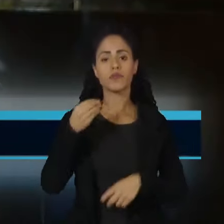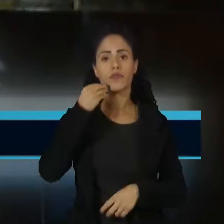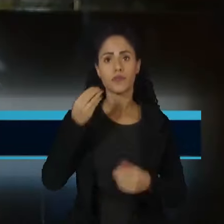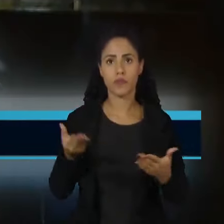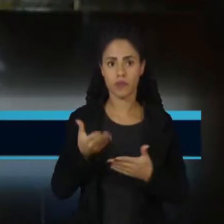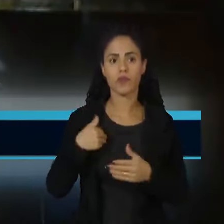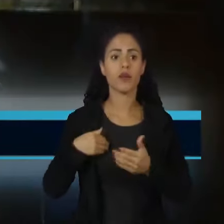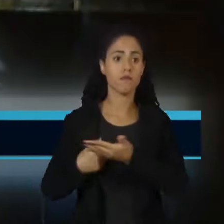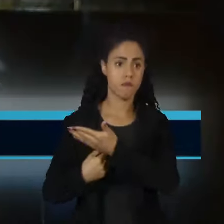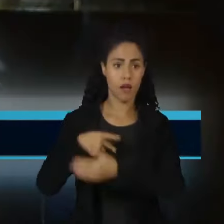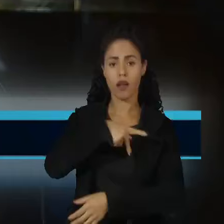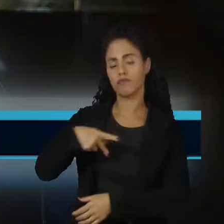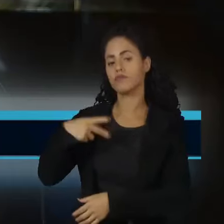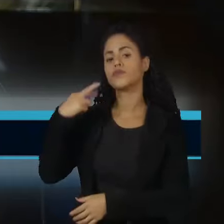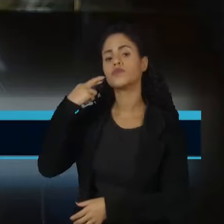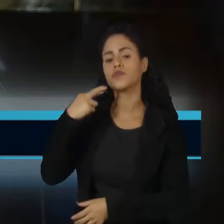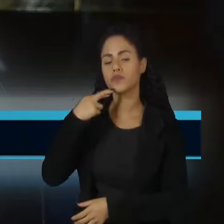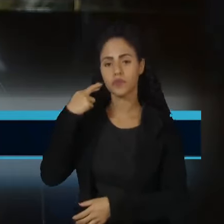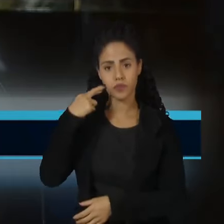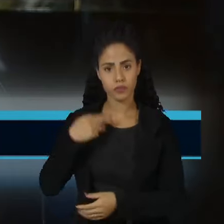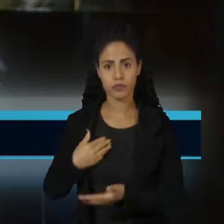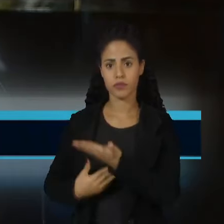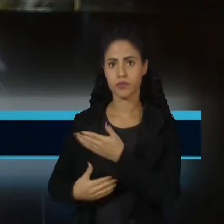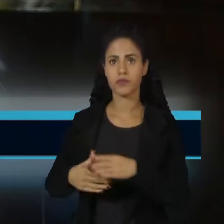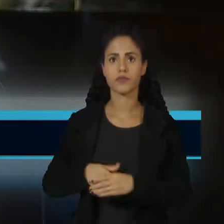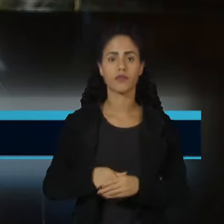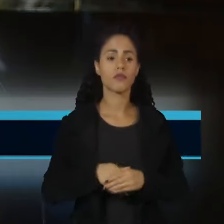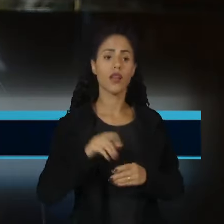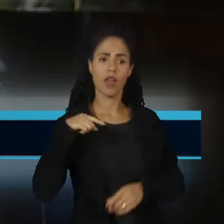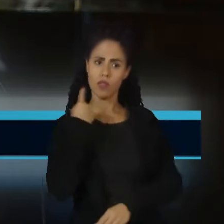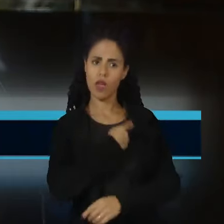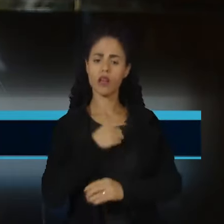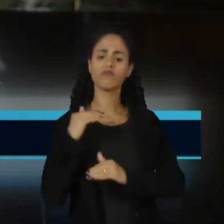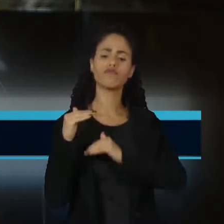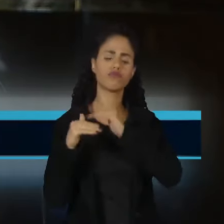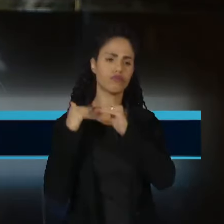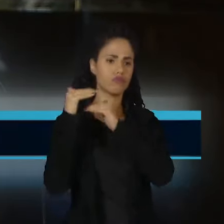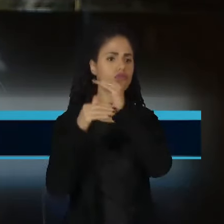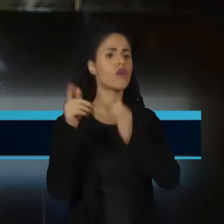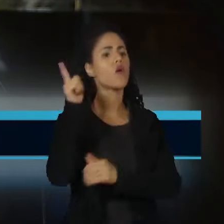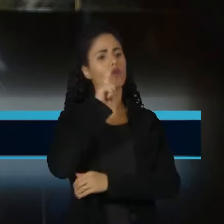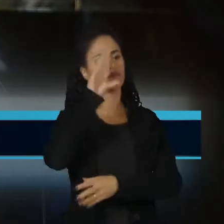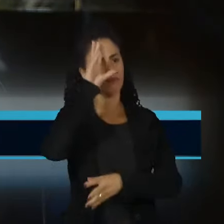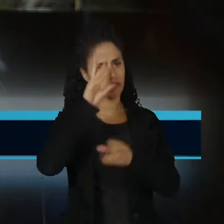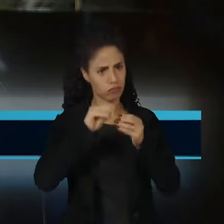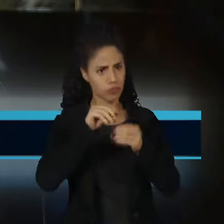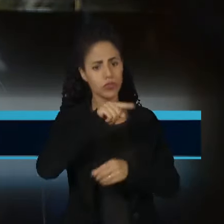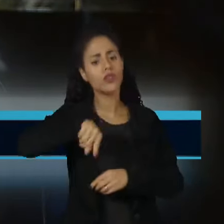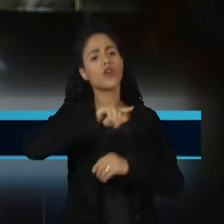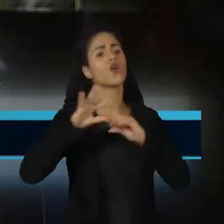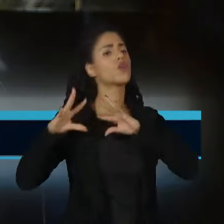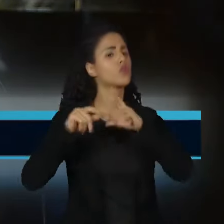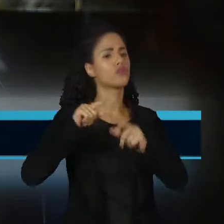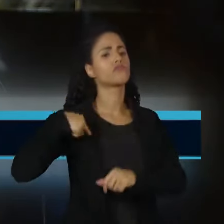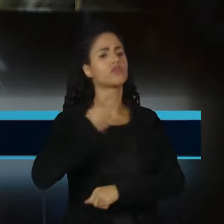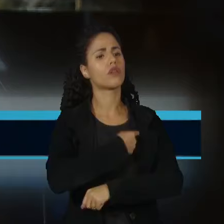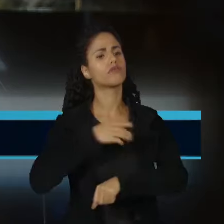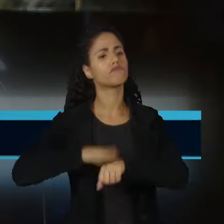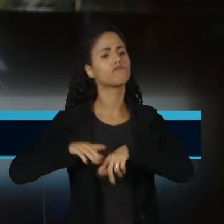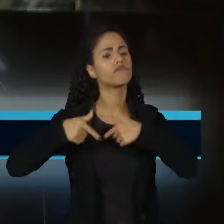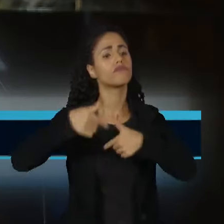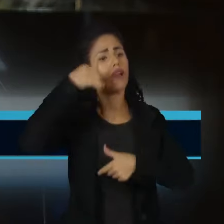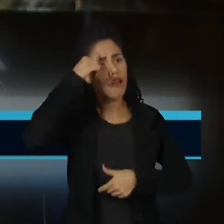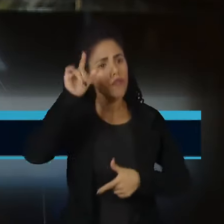o que o presidente do Senado rechaça. E evoluímos bem na compreensão de que tudo que nós pudermos fazer para